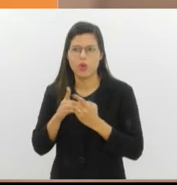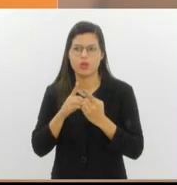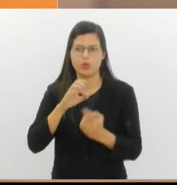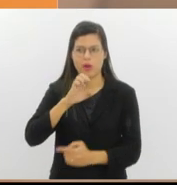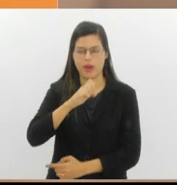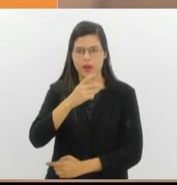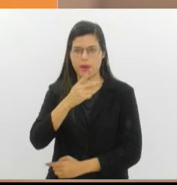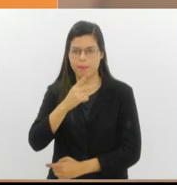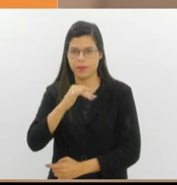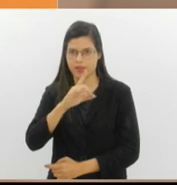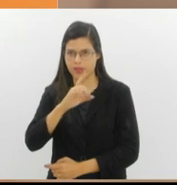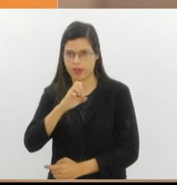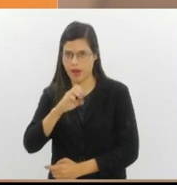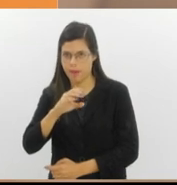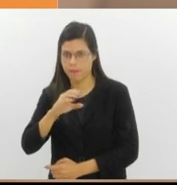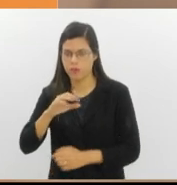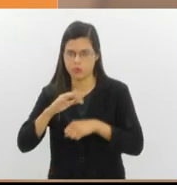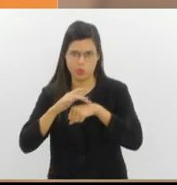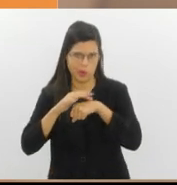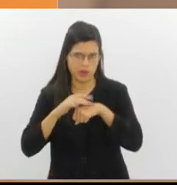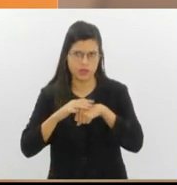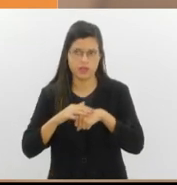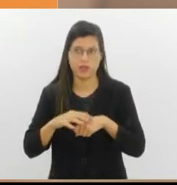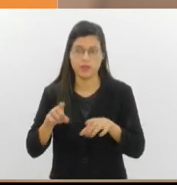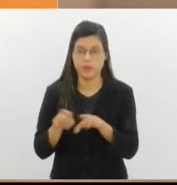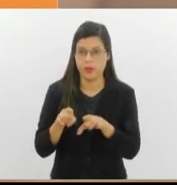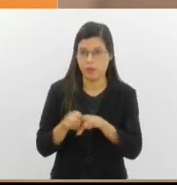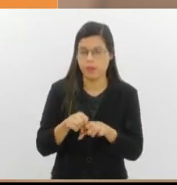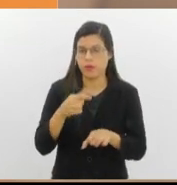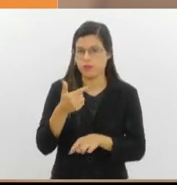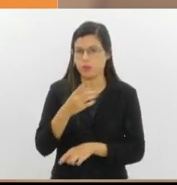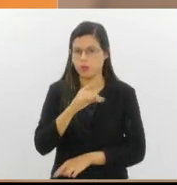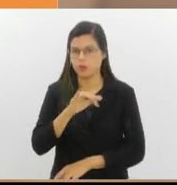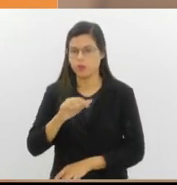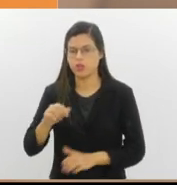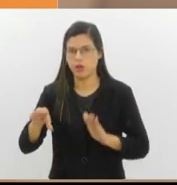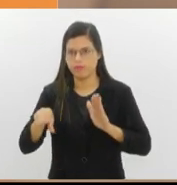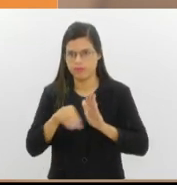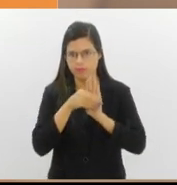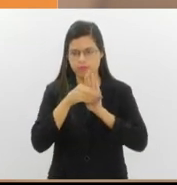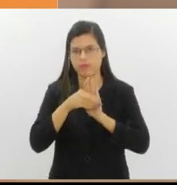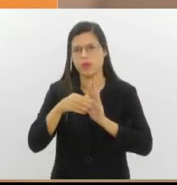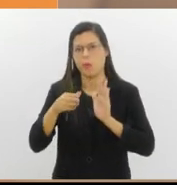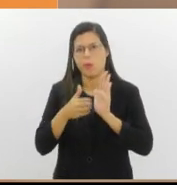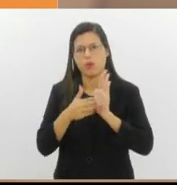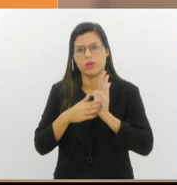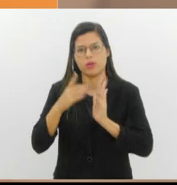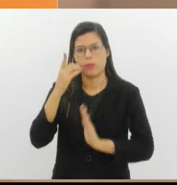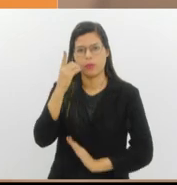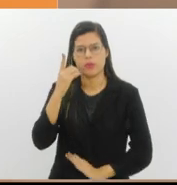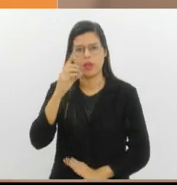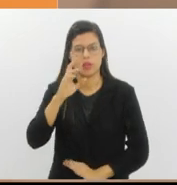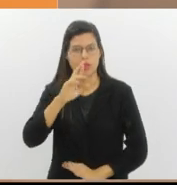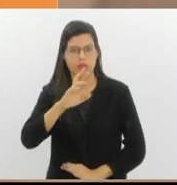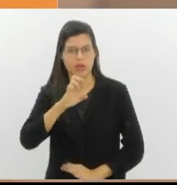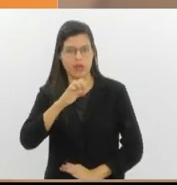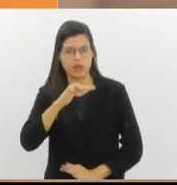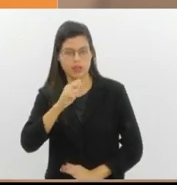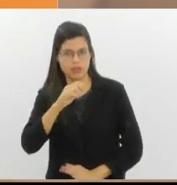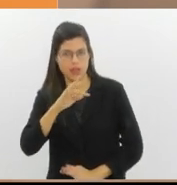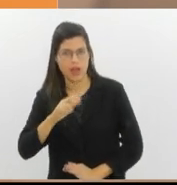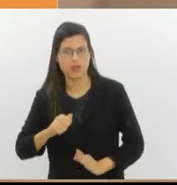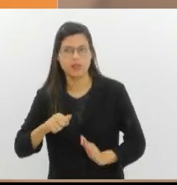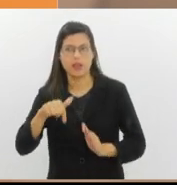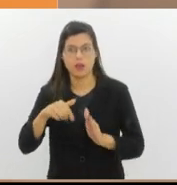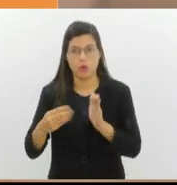Passa pelo terceiro dia para o recebimento de emendas, um projeto da deputada Renata Souza, que inclui no regimento interno